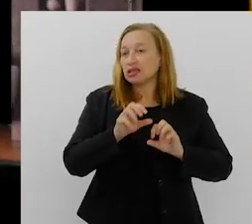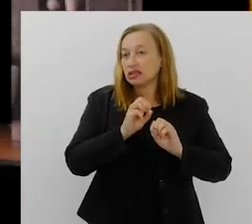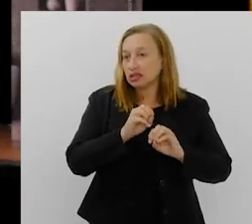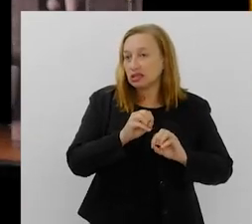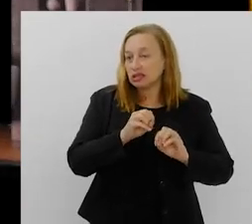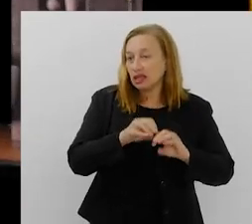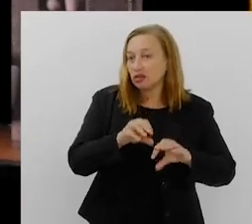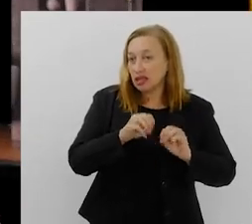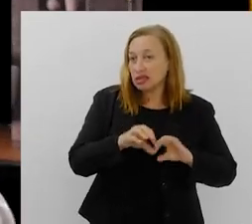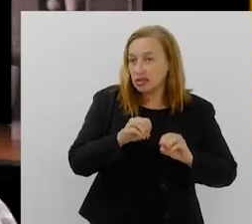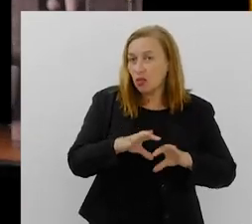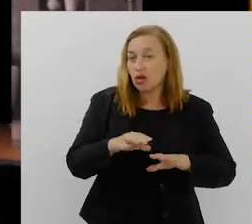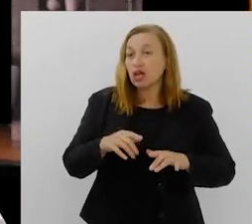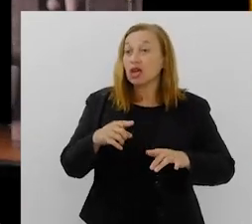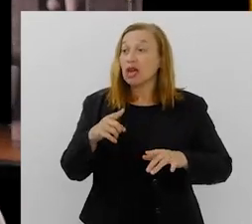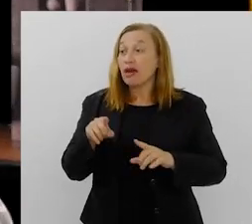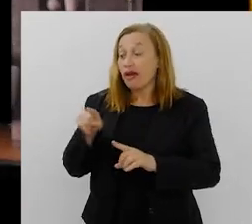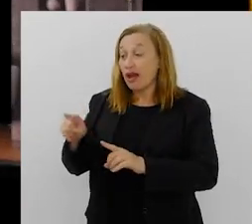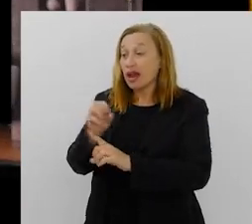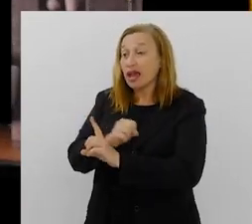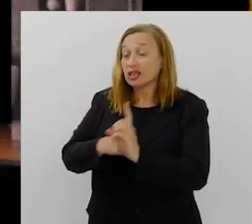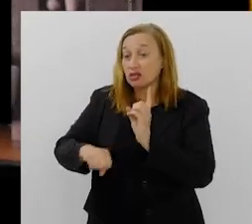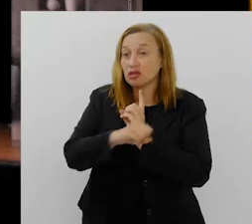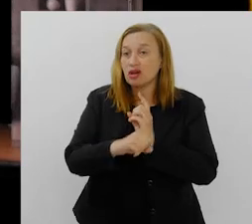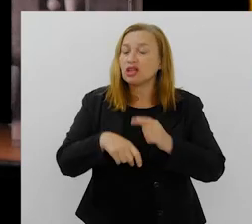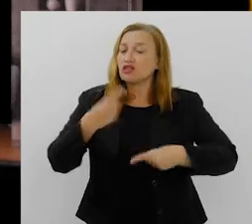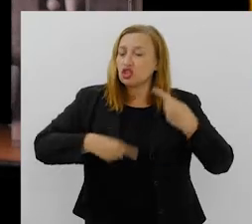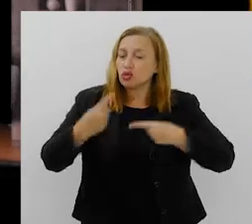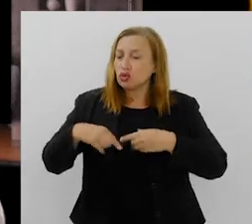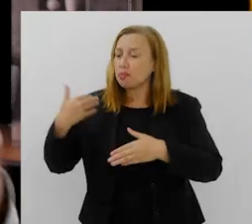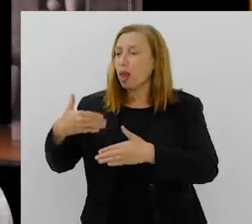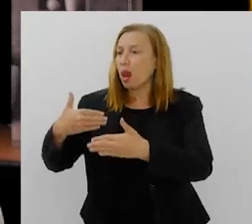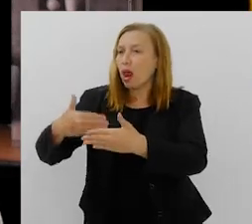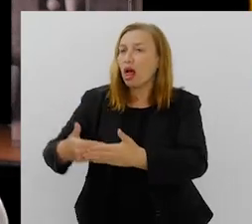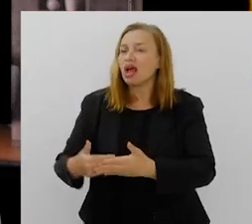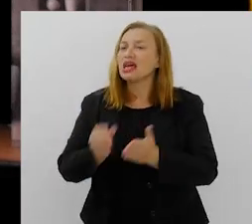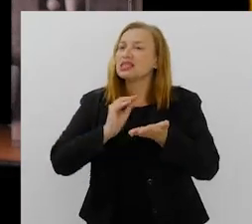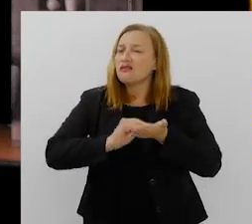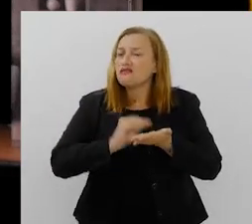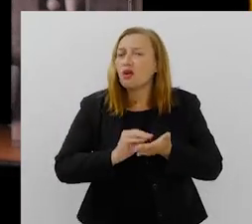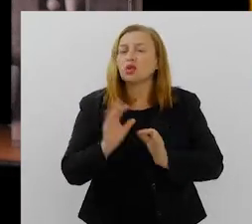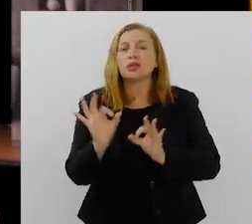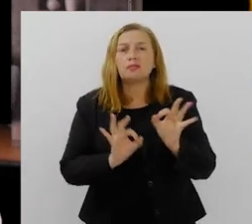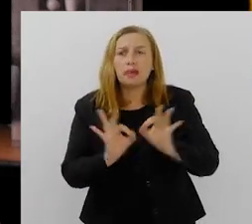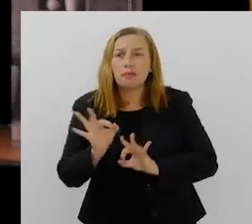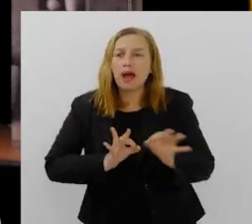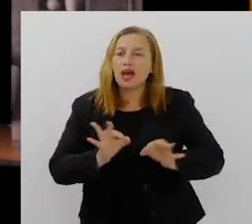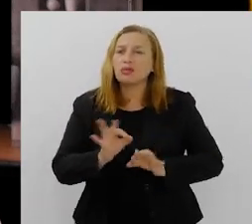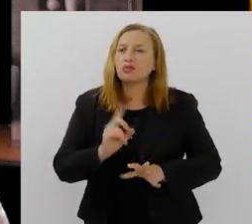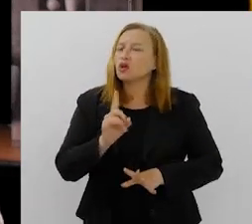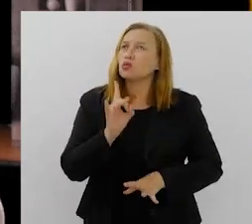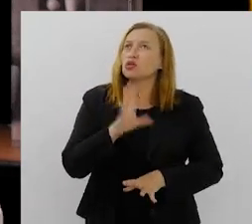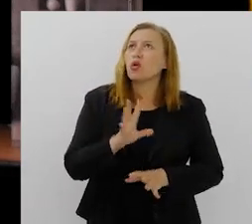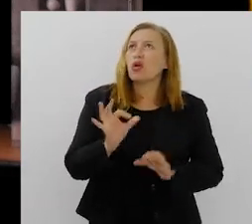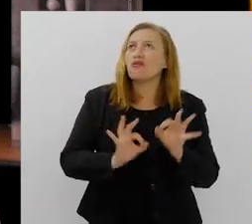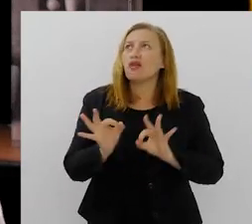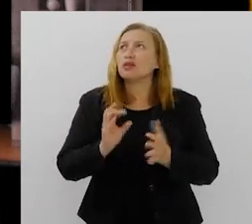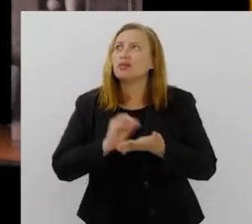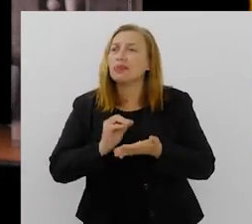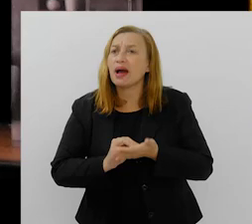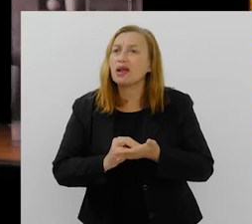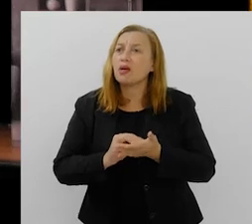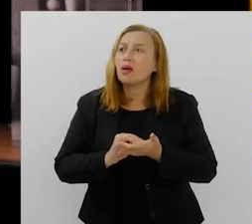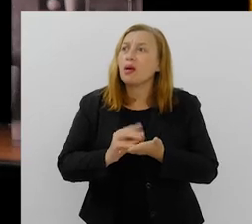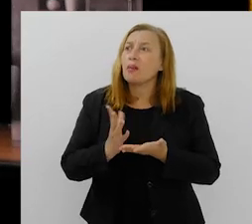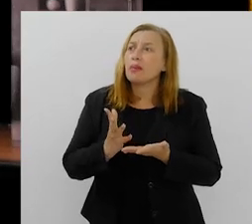na educação e a gente vem discutindo ao longo do tempo quanto essa falta de preparo, não é só a falta de preparo para